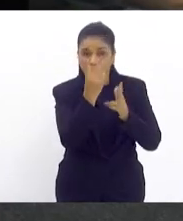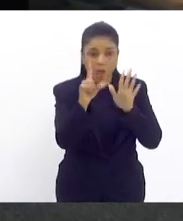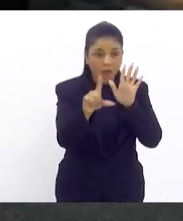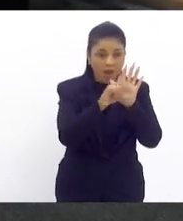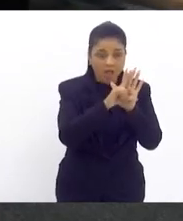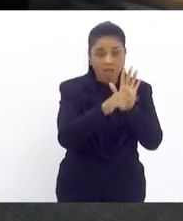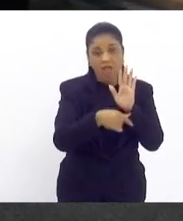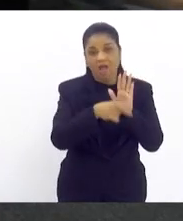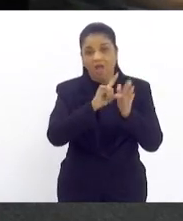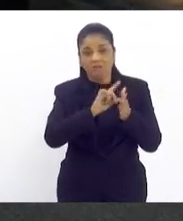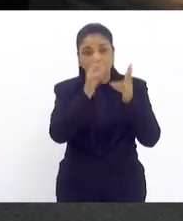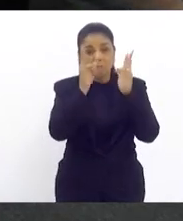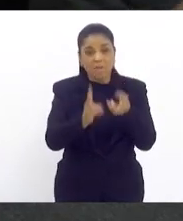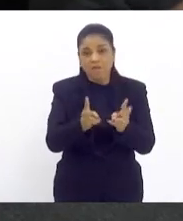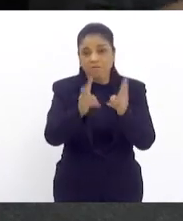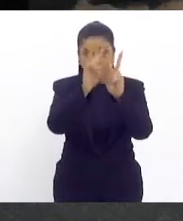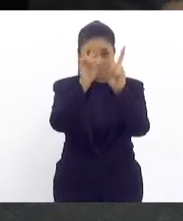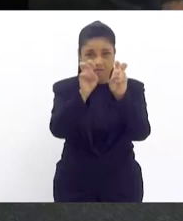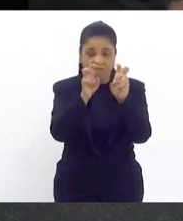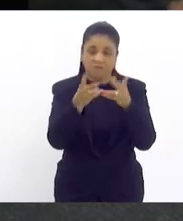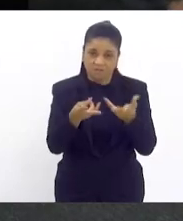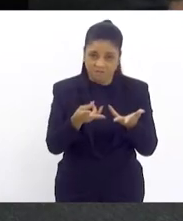anteriores sobre esse mesmo tema.